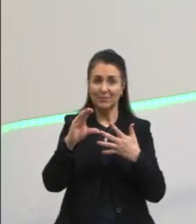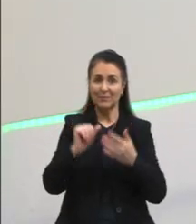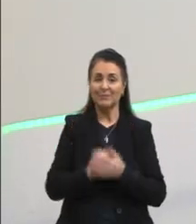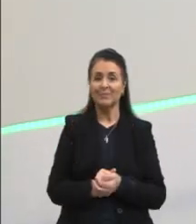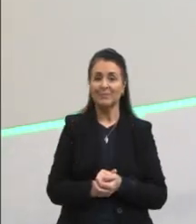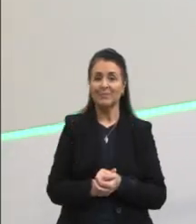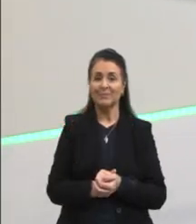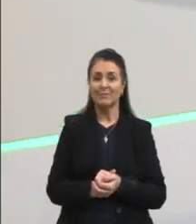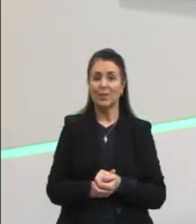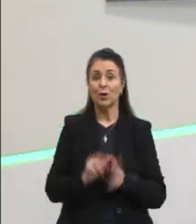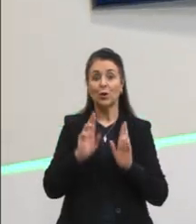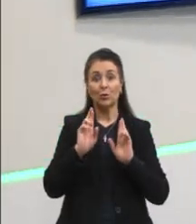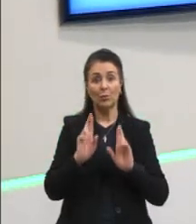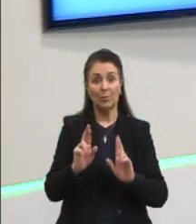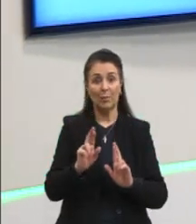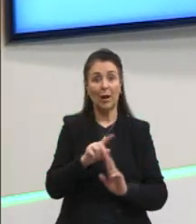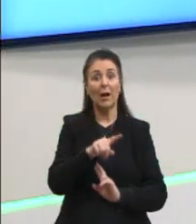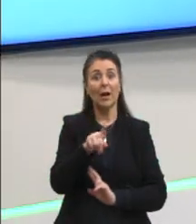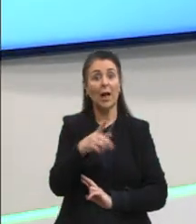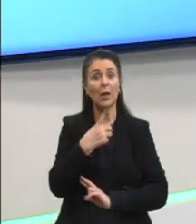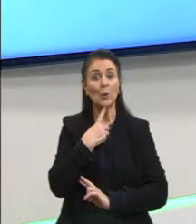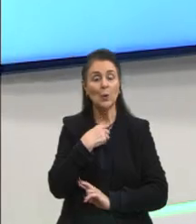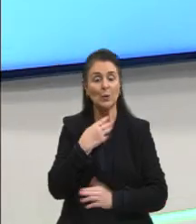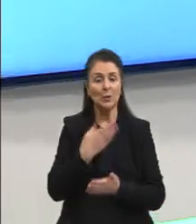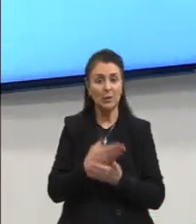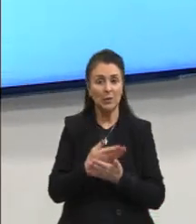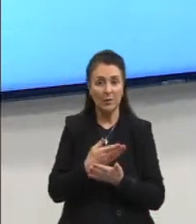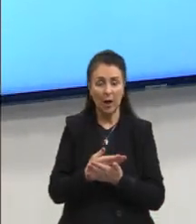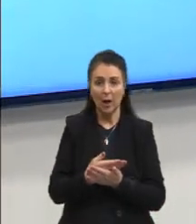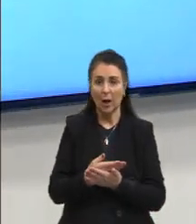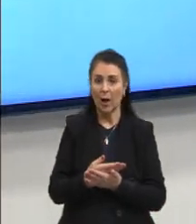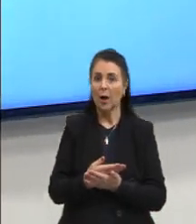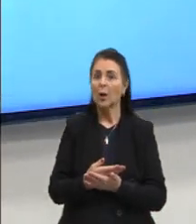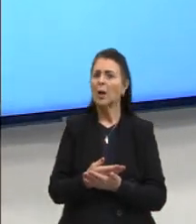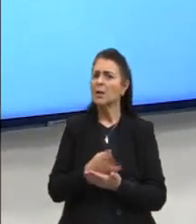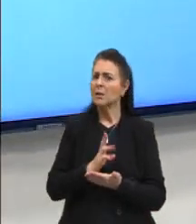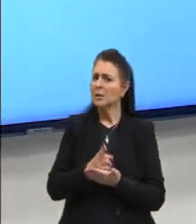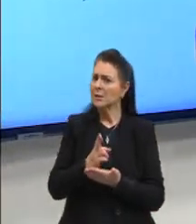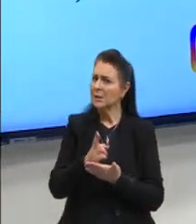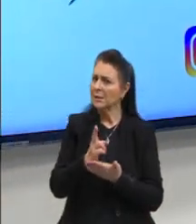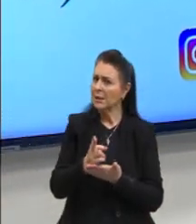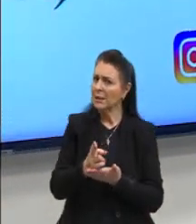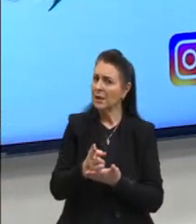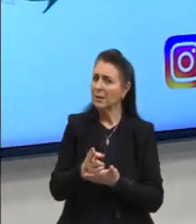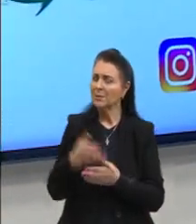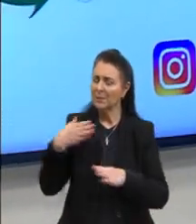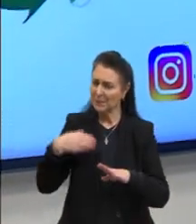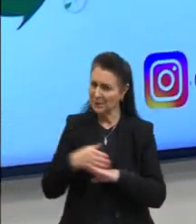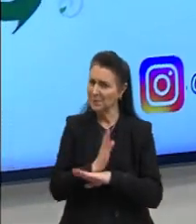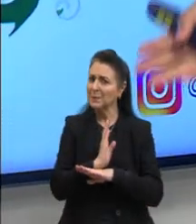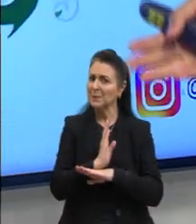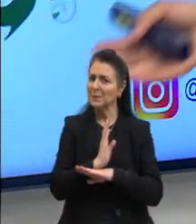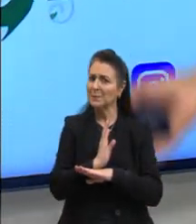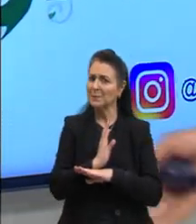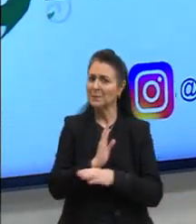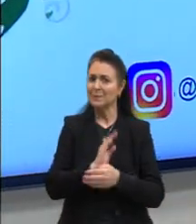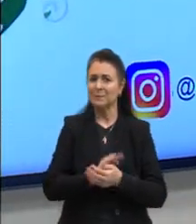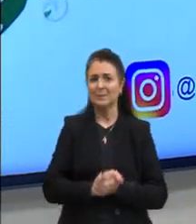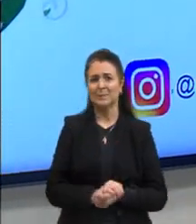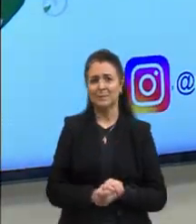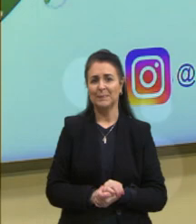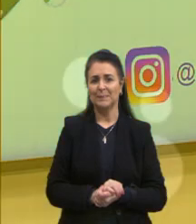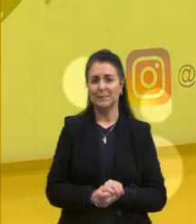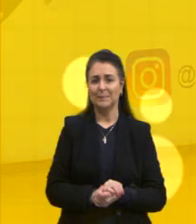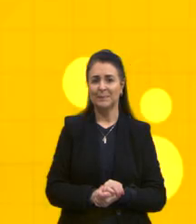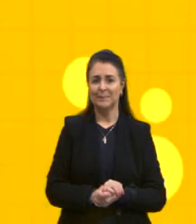Gente, espero que vocês tenham gostado. Não deixem para estudar de última hora e partiu para a Sá. Um beijão e um forte